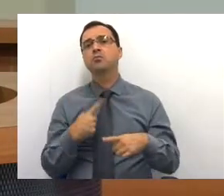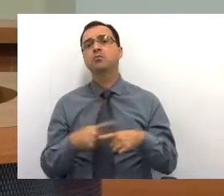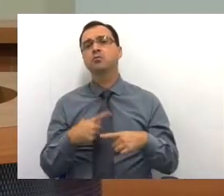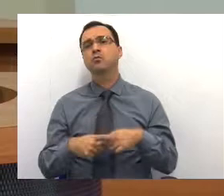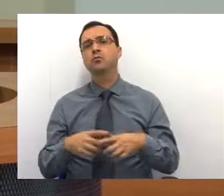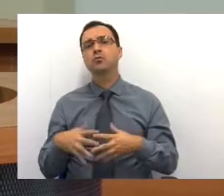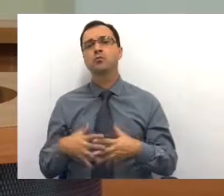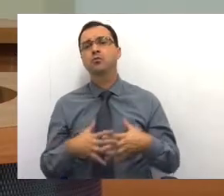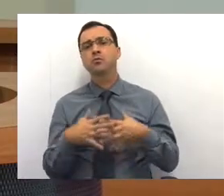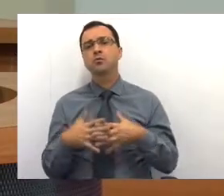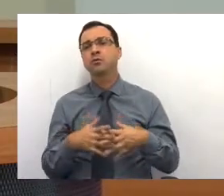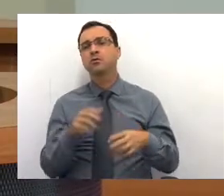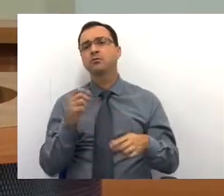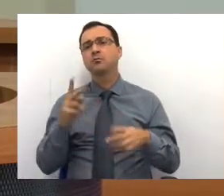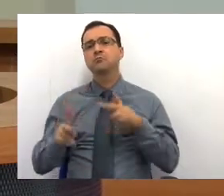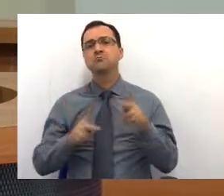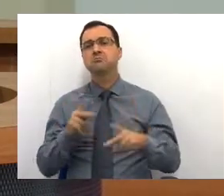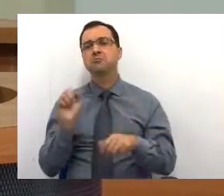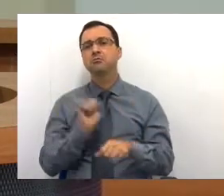públicos que tinham suas obras paradas?